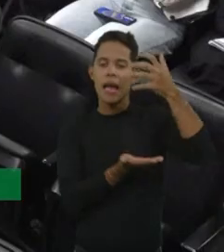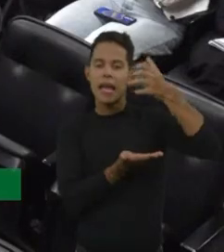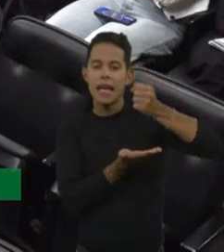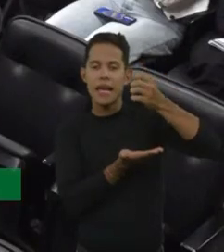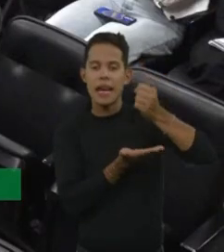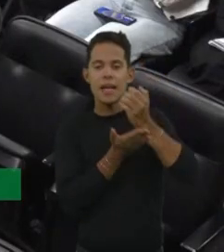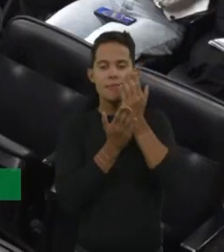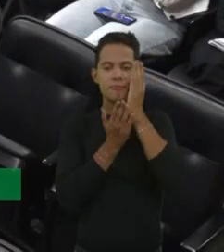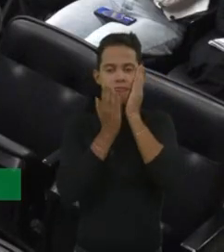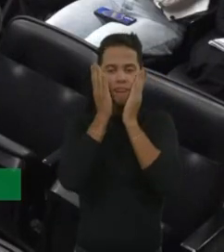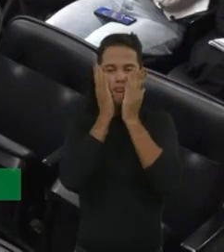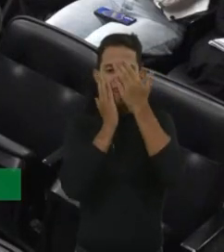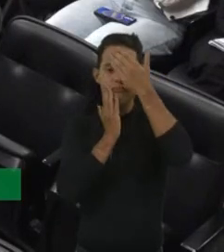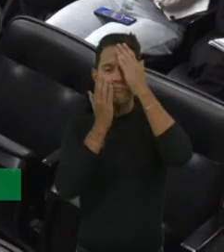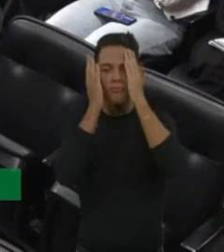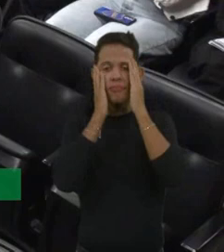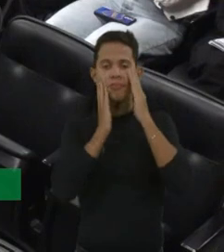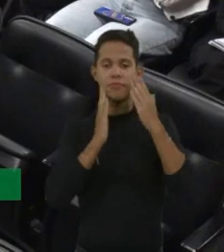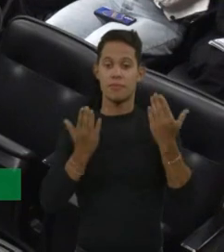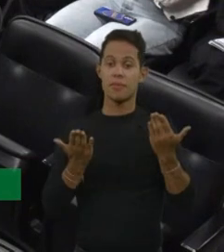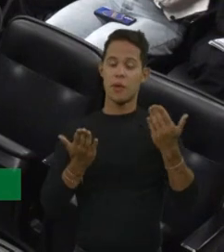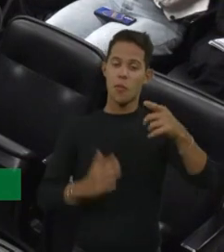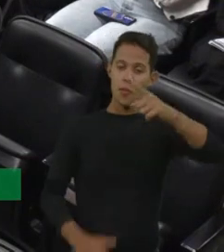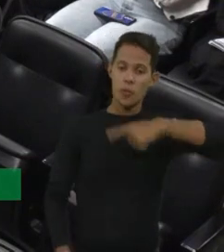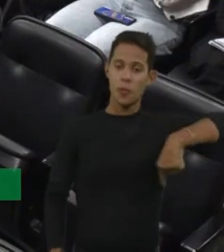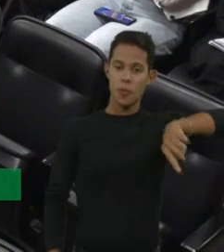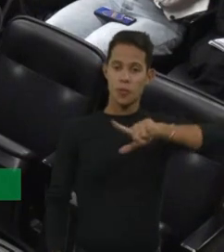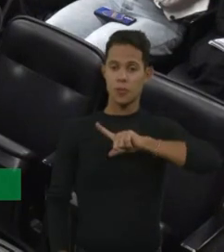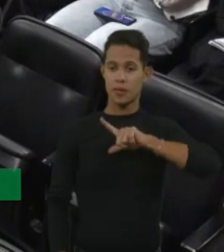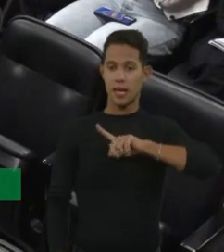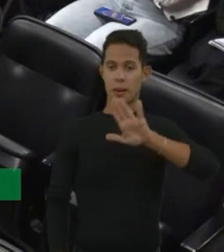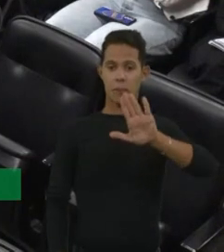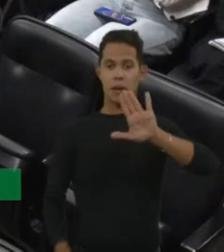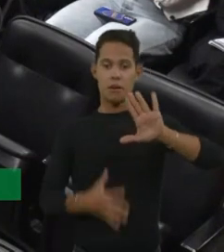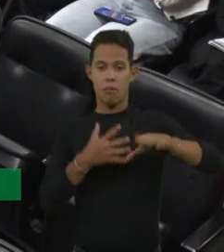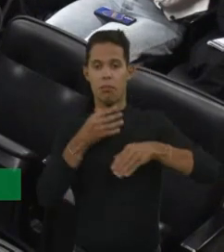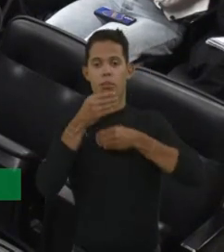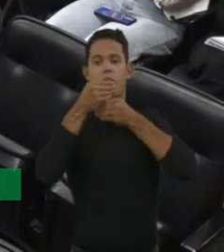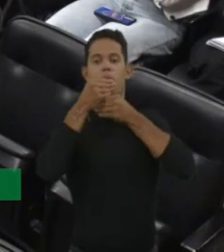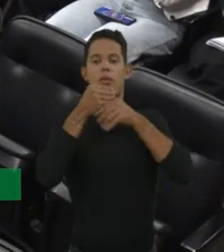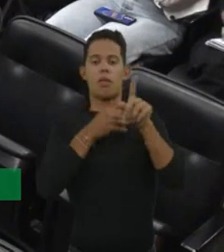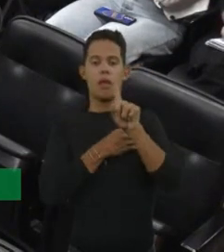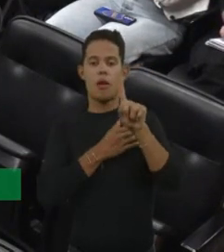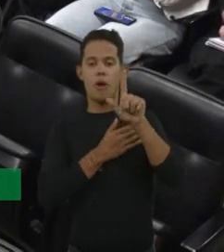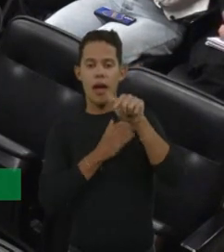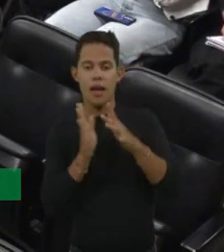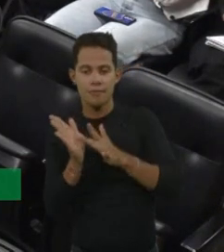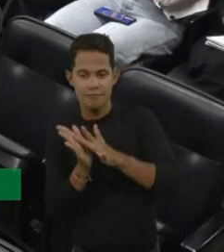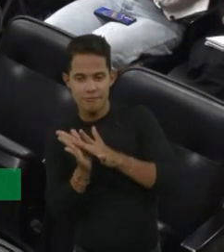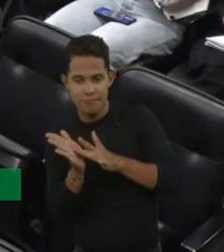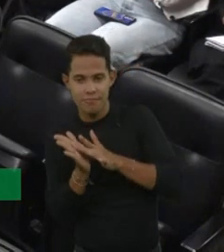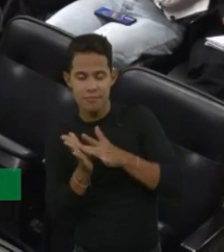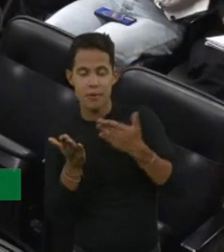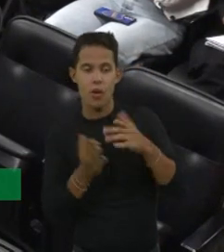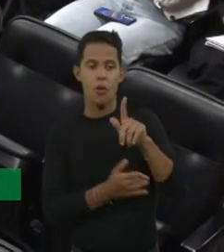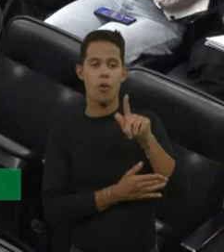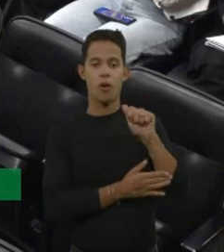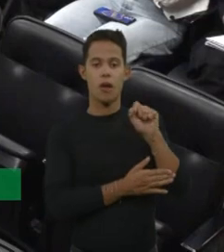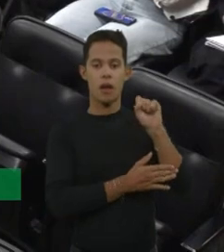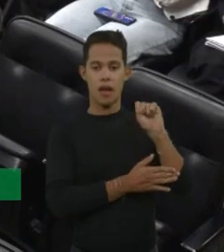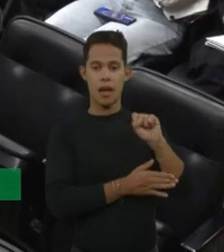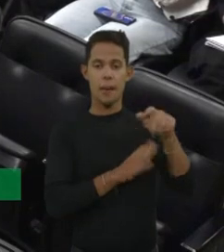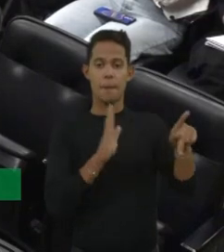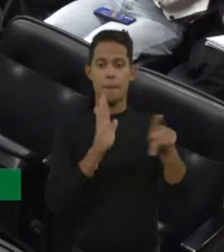GAGs, eles fazem parte da nossa vida. Nós temos GAGs, só que a gente não acumula. A gente excreto, tá? Então, os GAGs, eles são parte